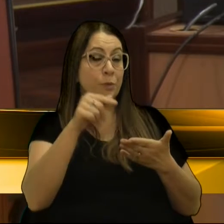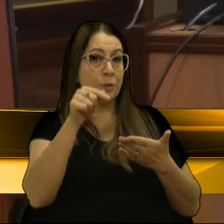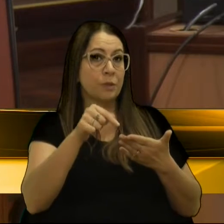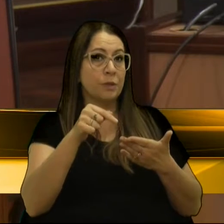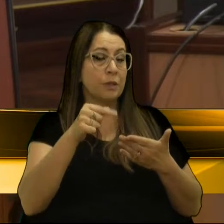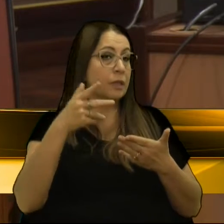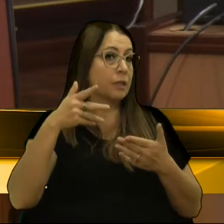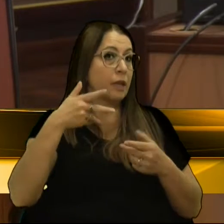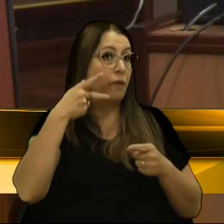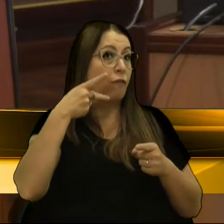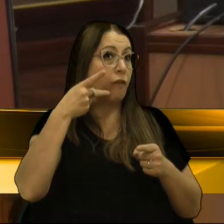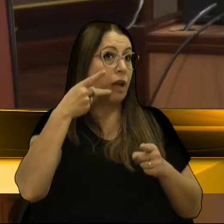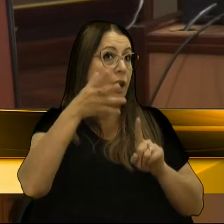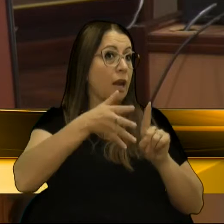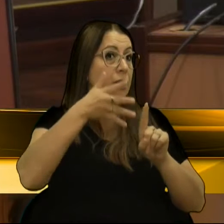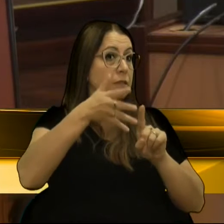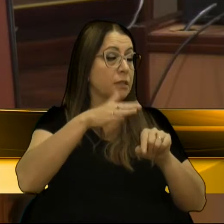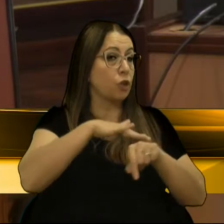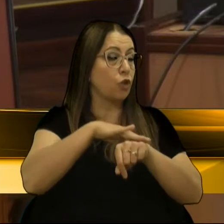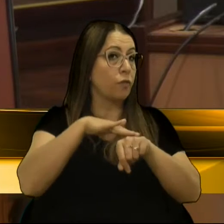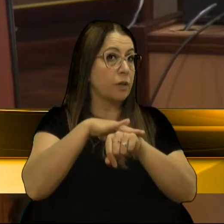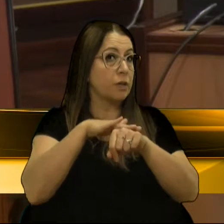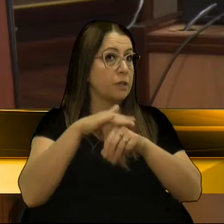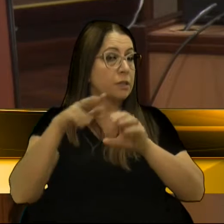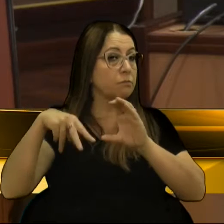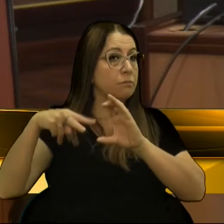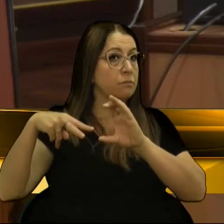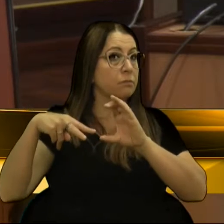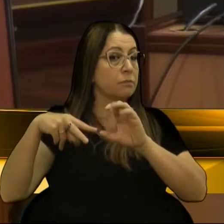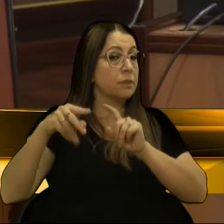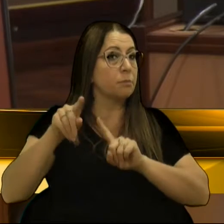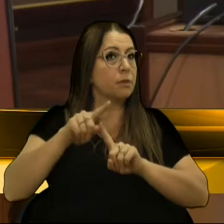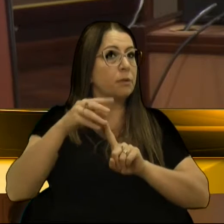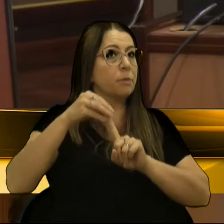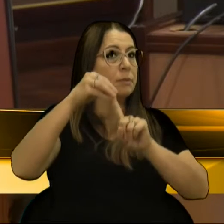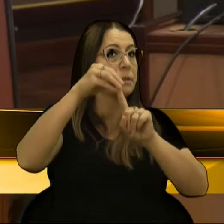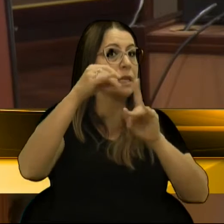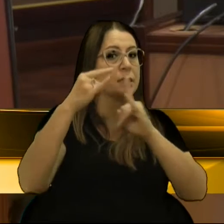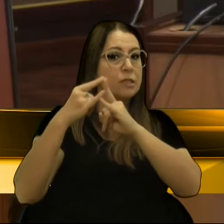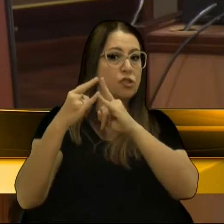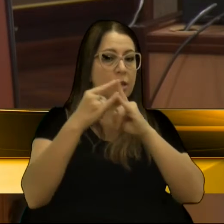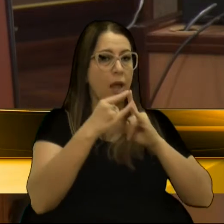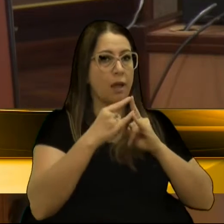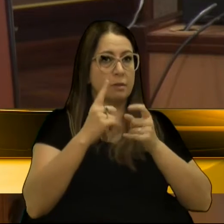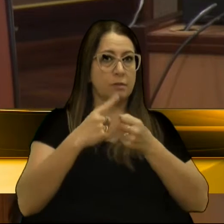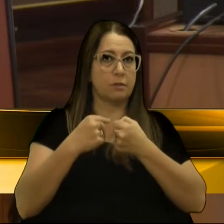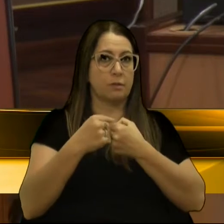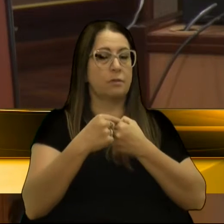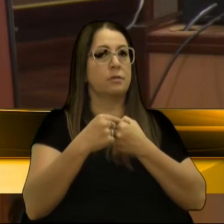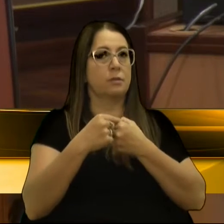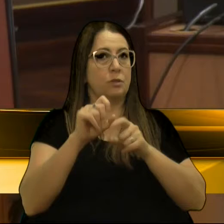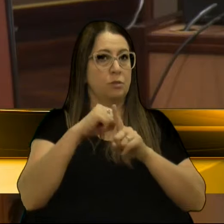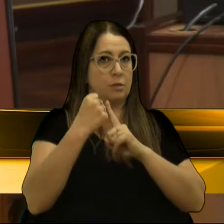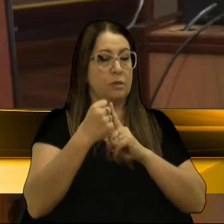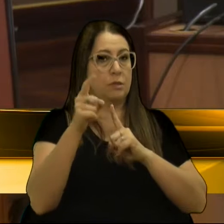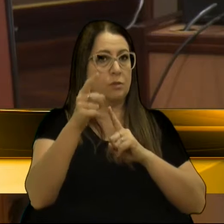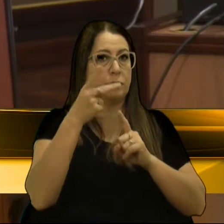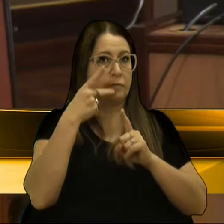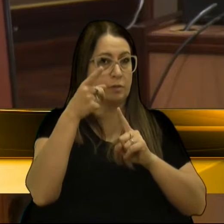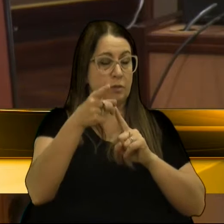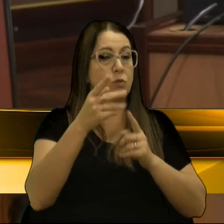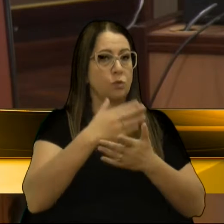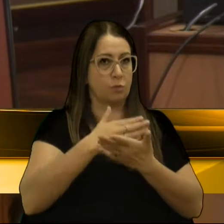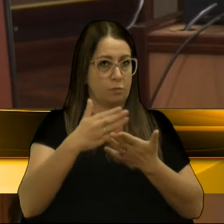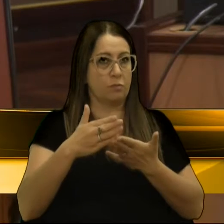o discurso dele, que ele adotou, foi de diálogo com a Câmara de Vereadores, mas principalmente com as entidades e com a sociedade. Um discurso que o senhor falou ali